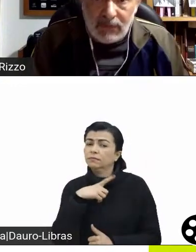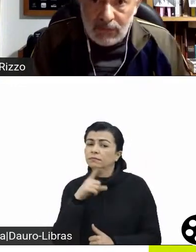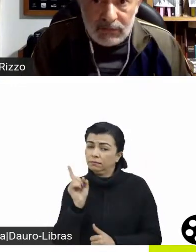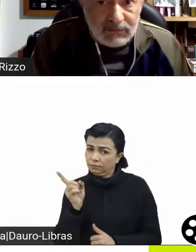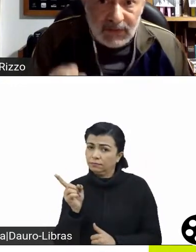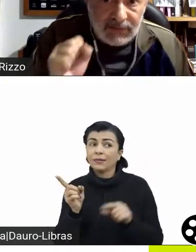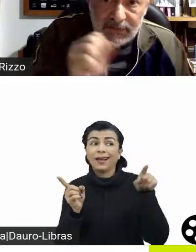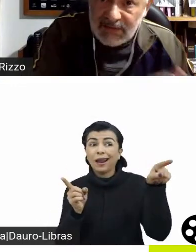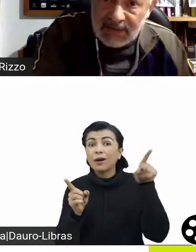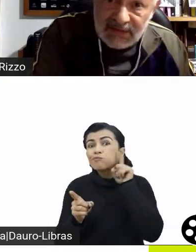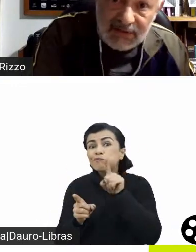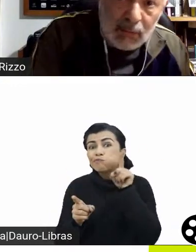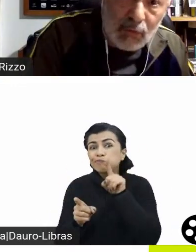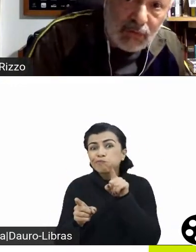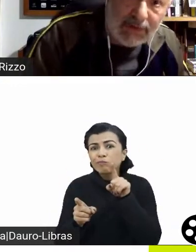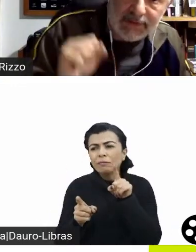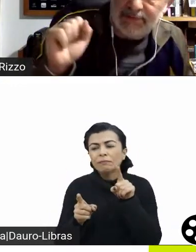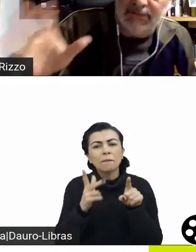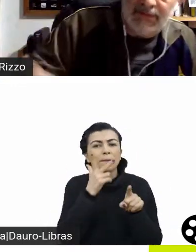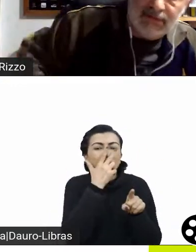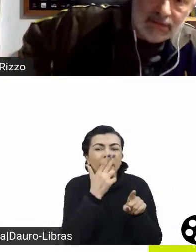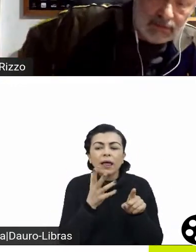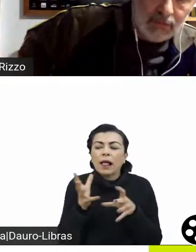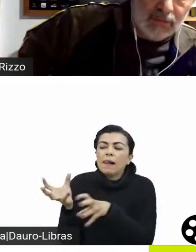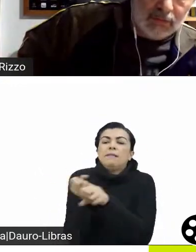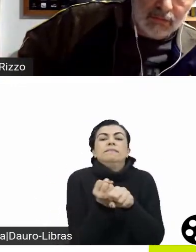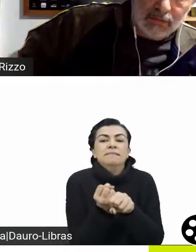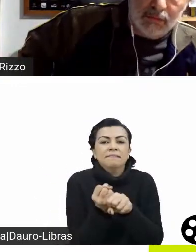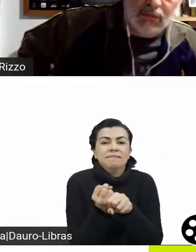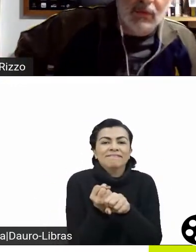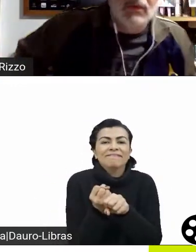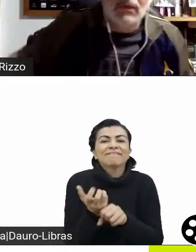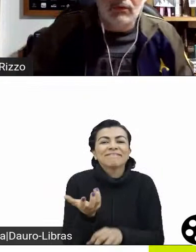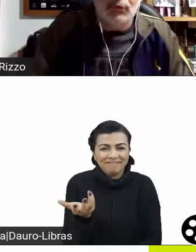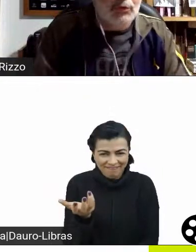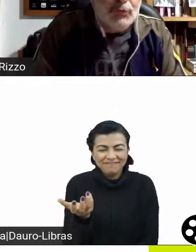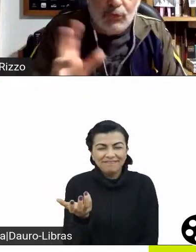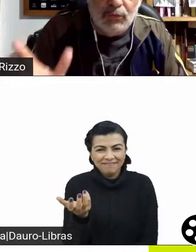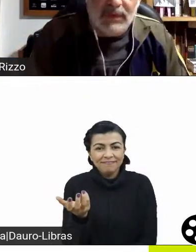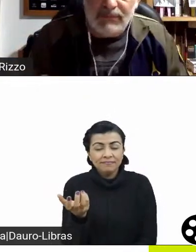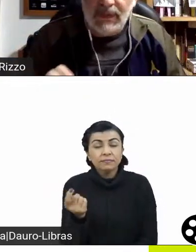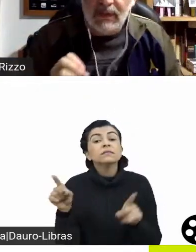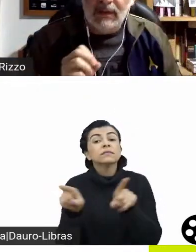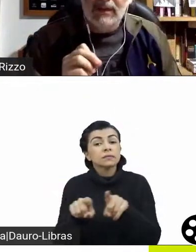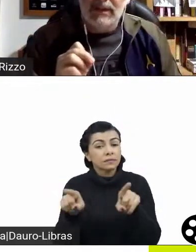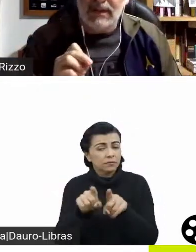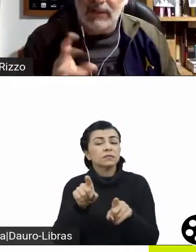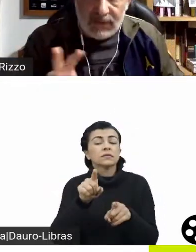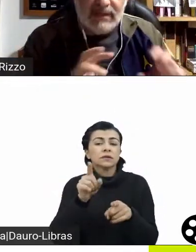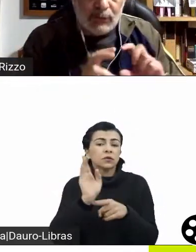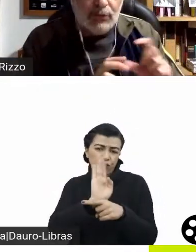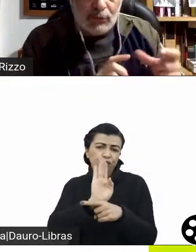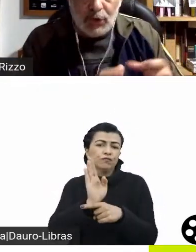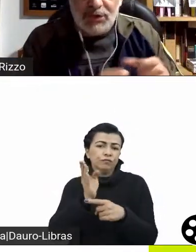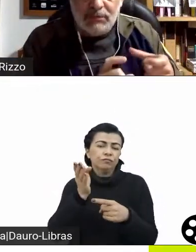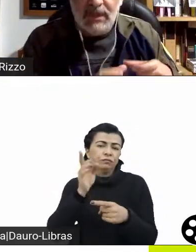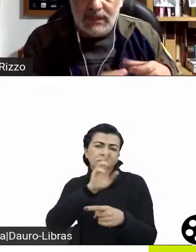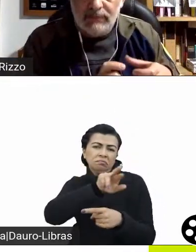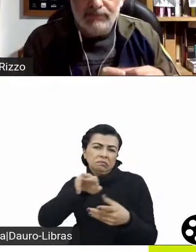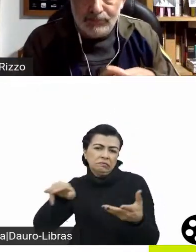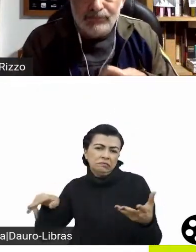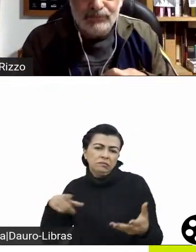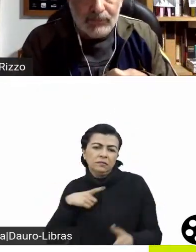americanos, vai fazer a testemunha, vai fazer o show de Truman, né, o mestre do